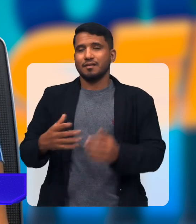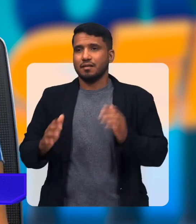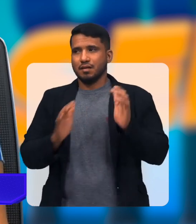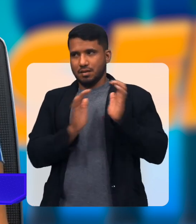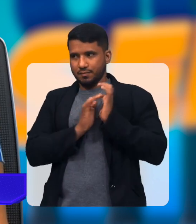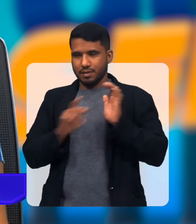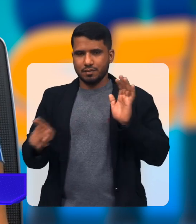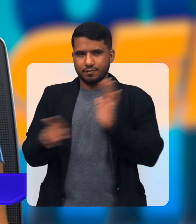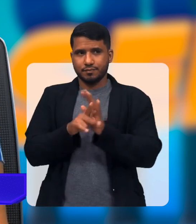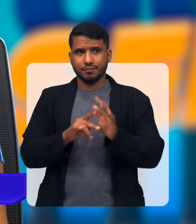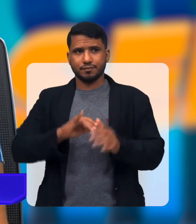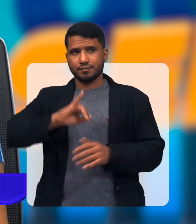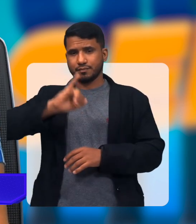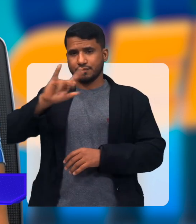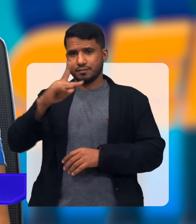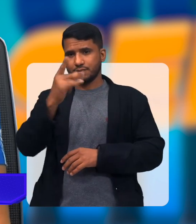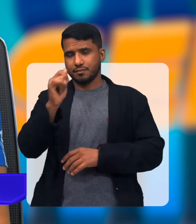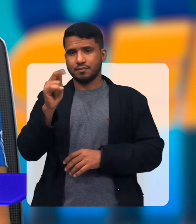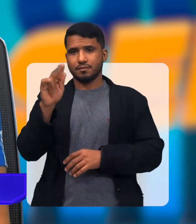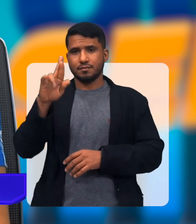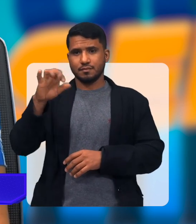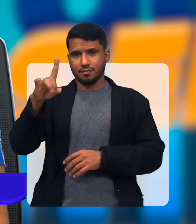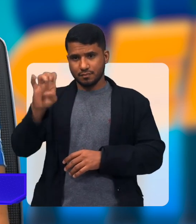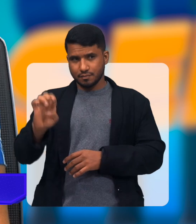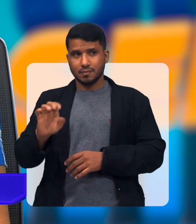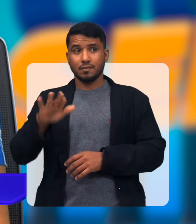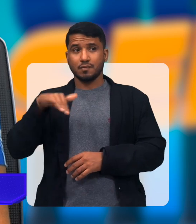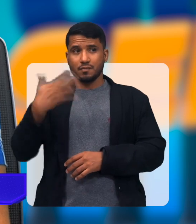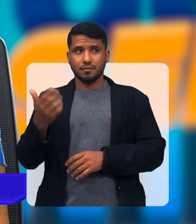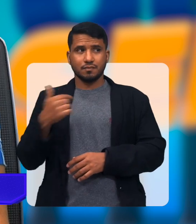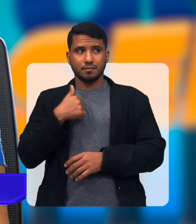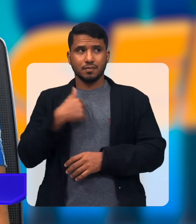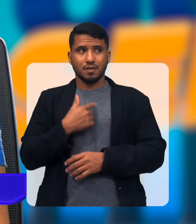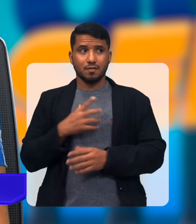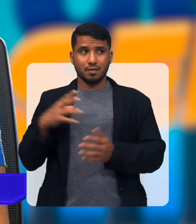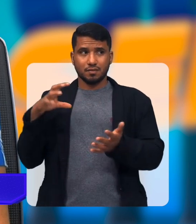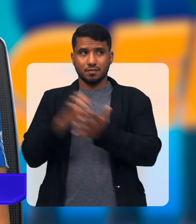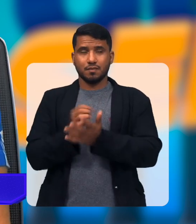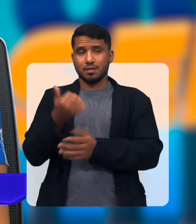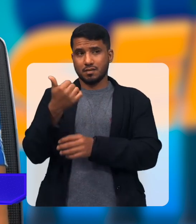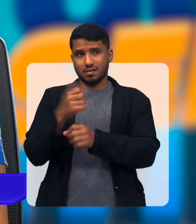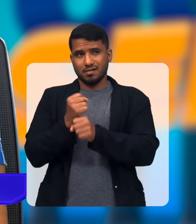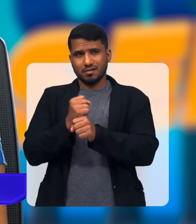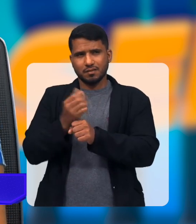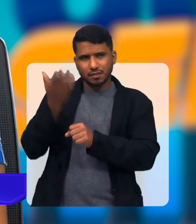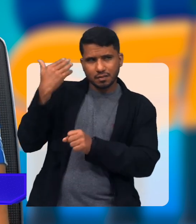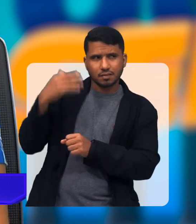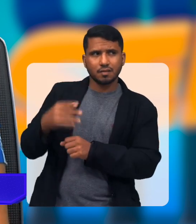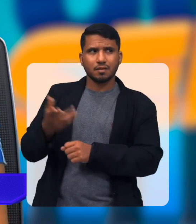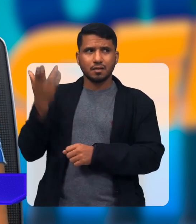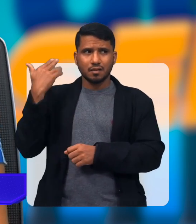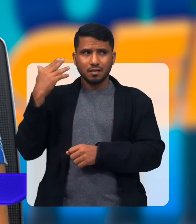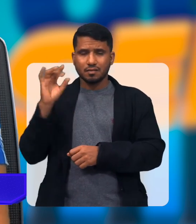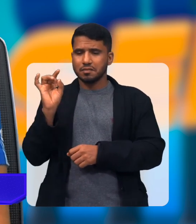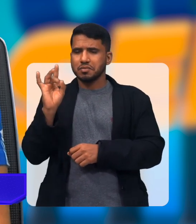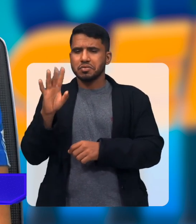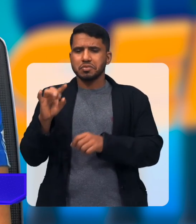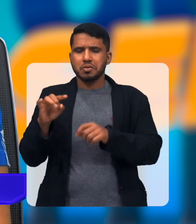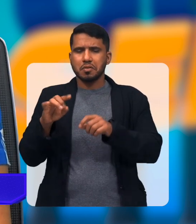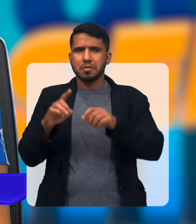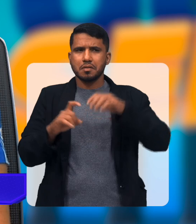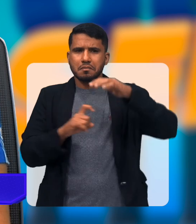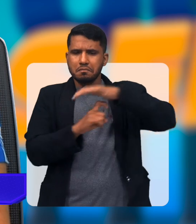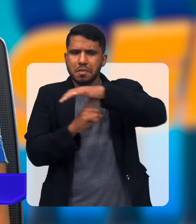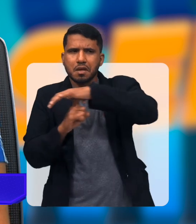A PAI De Ilha Grande Onde ela Quando eu Assumi Há 10 anos Atrás Ela funcionava Num